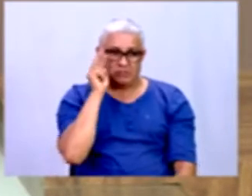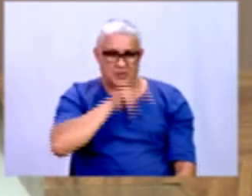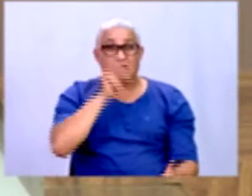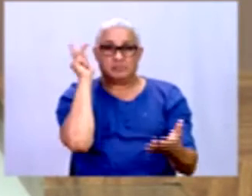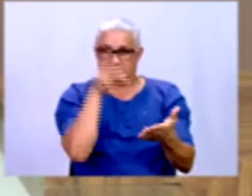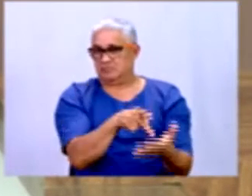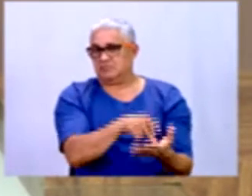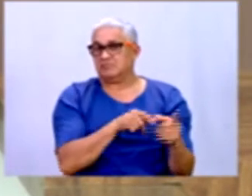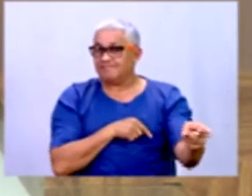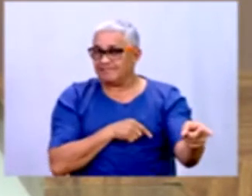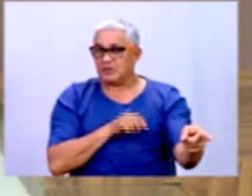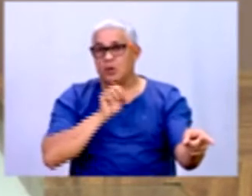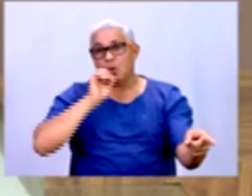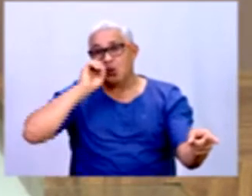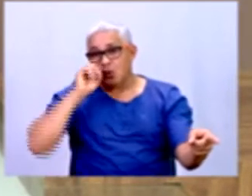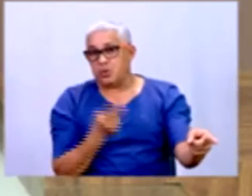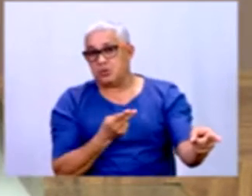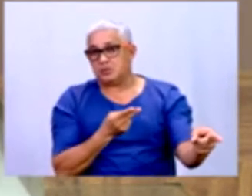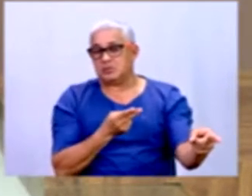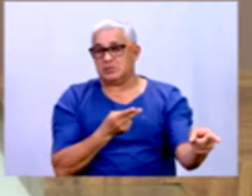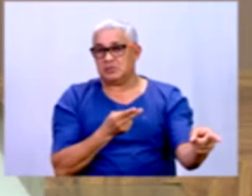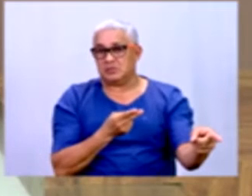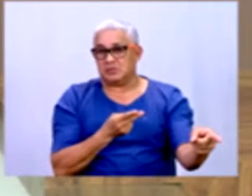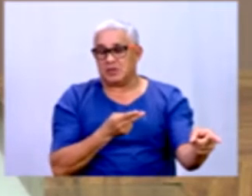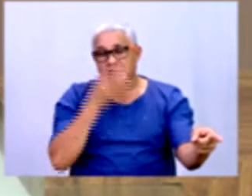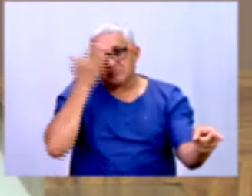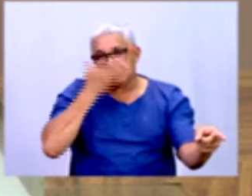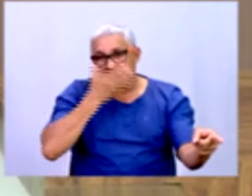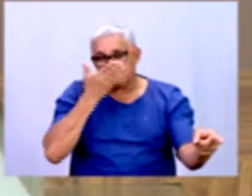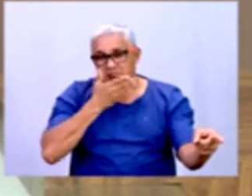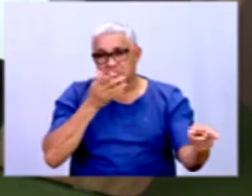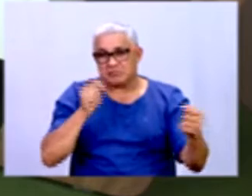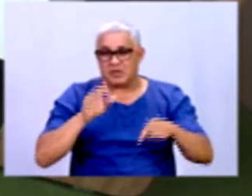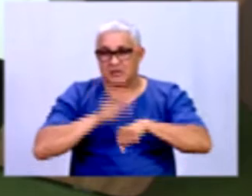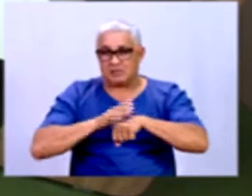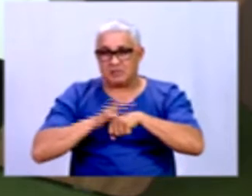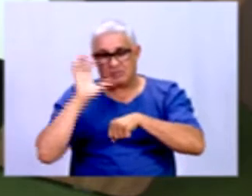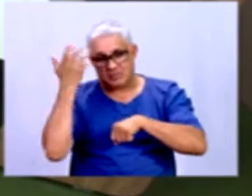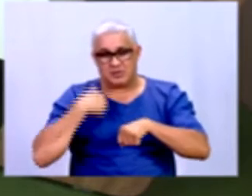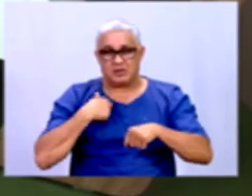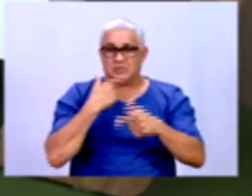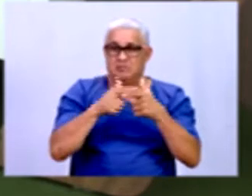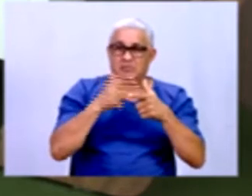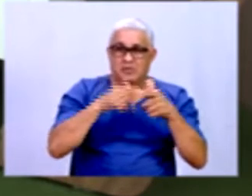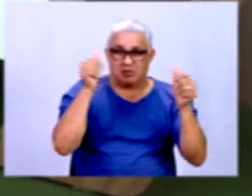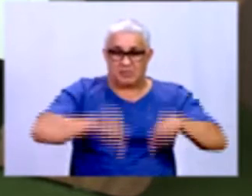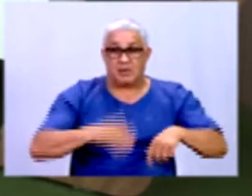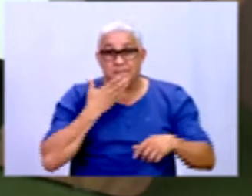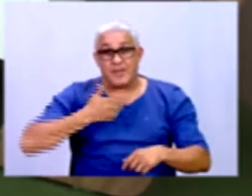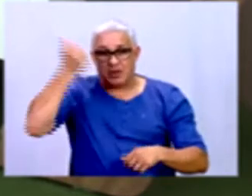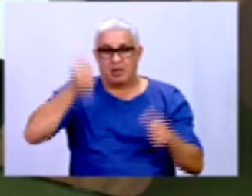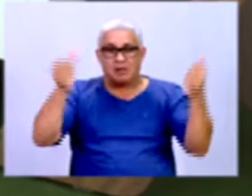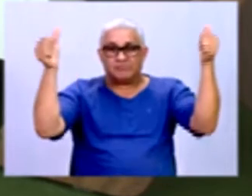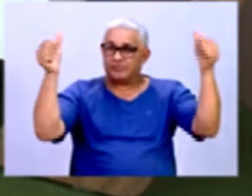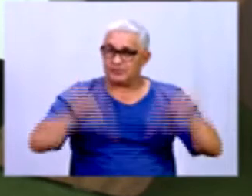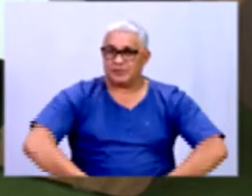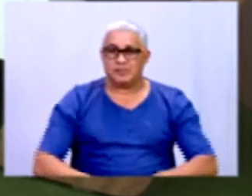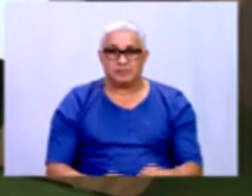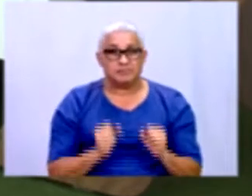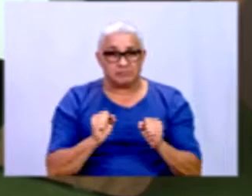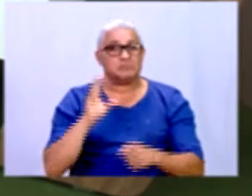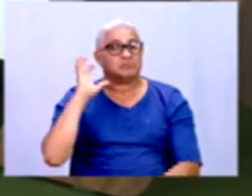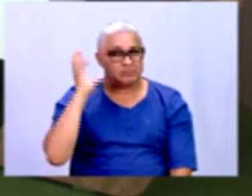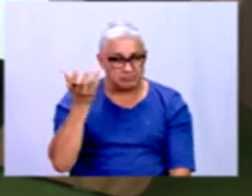realmente aquela realidade, se a ação que eu vou tomar é realmente adequada para corrigir aquele problema. Porque senão, acabo, ao invés de melhorar a situação, eu acabo piorando ela.